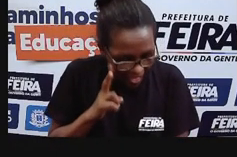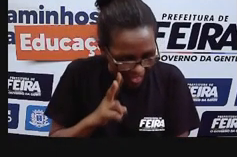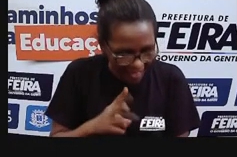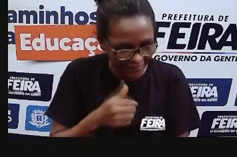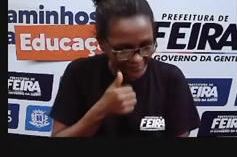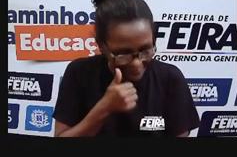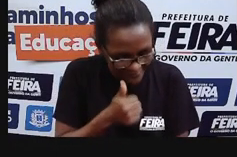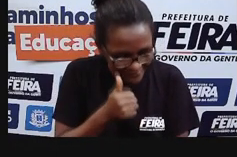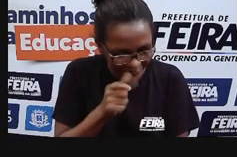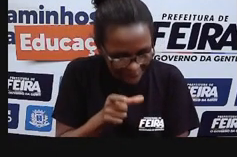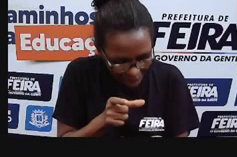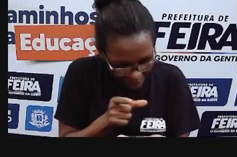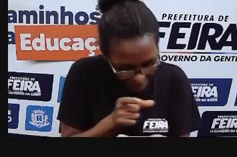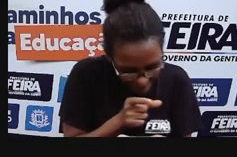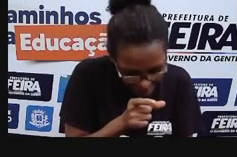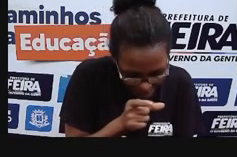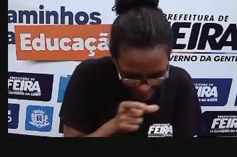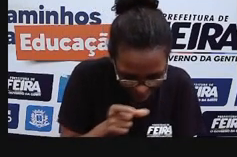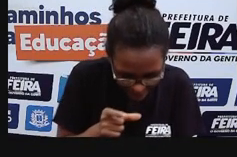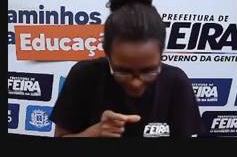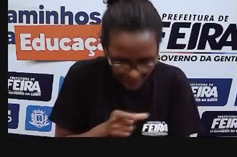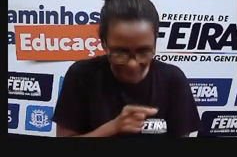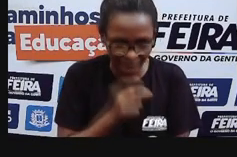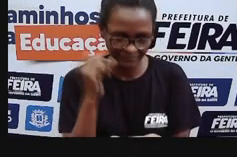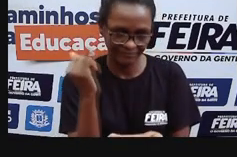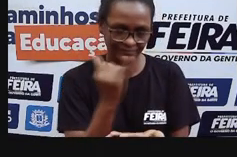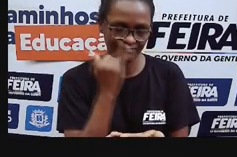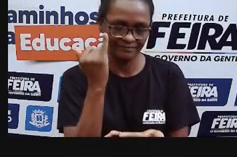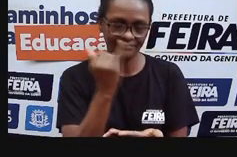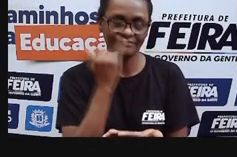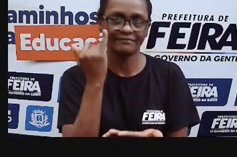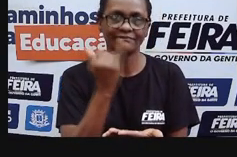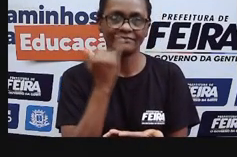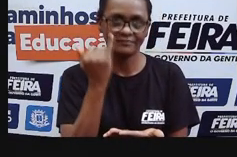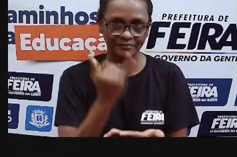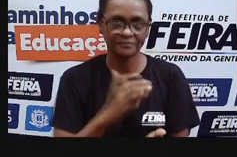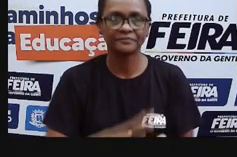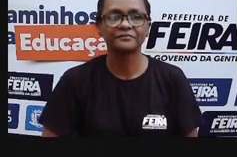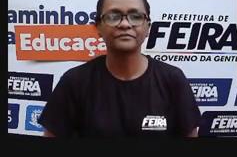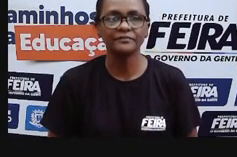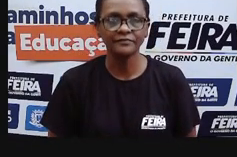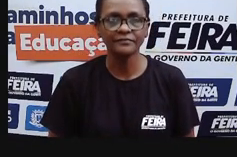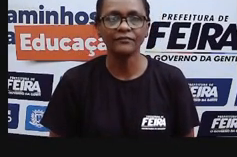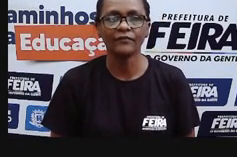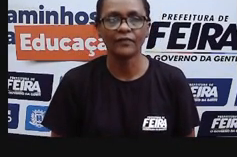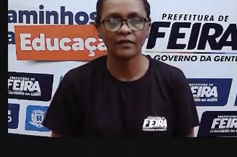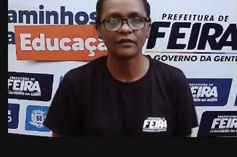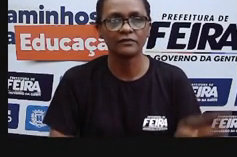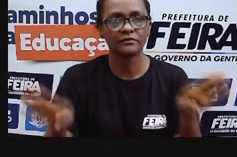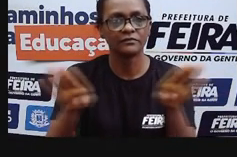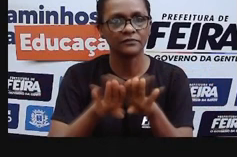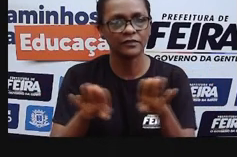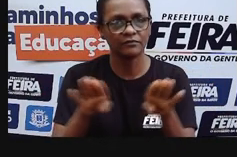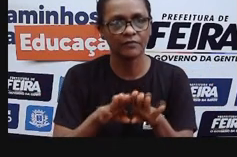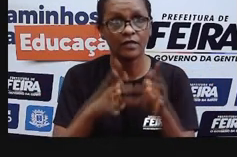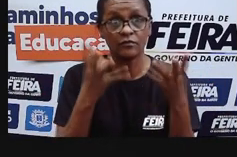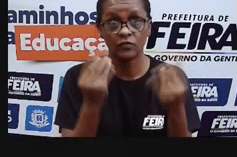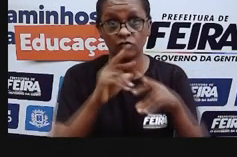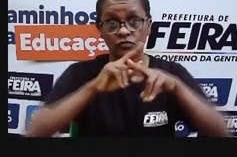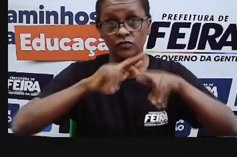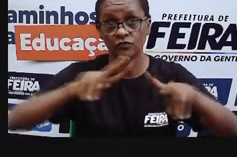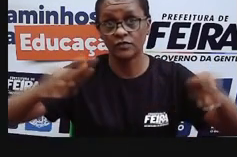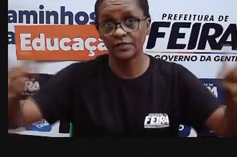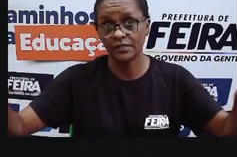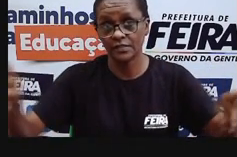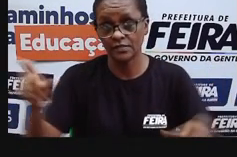de coisas pequenas, né? Utilizada também em pessoas que trabalham com aplicamentos eletrônicos, né? Pessoas que trabalham com joias,